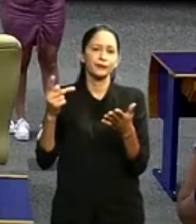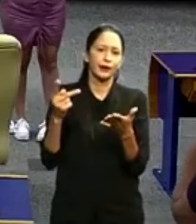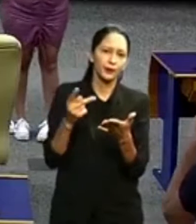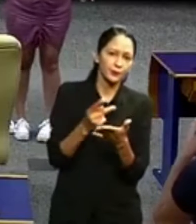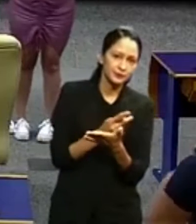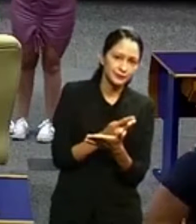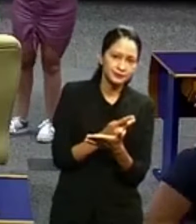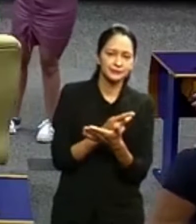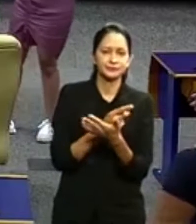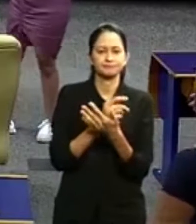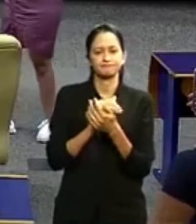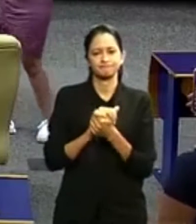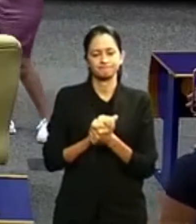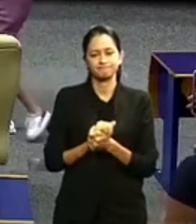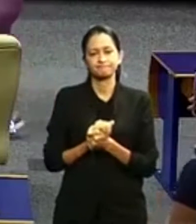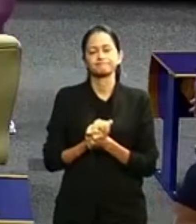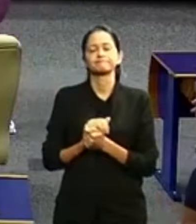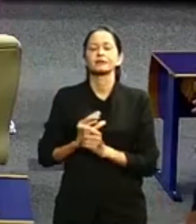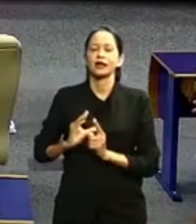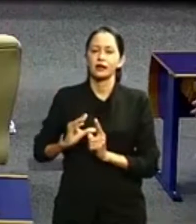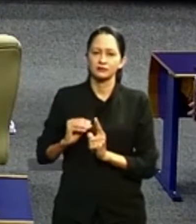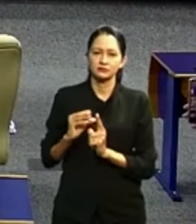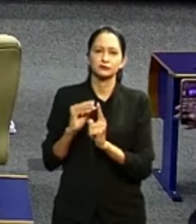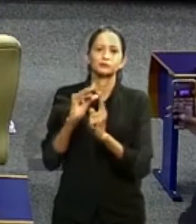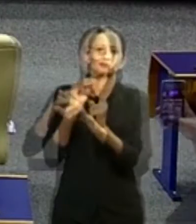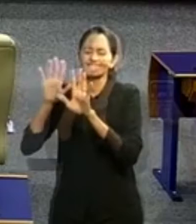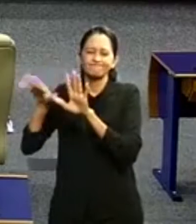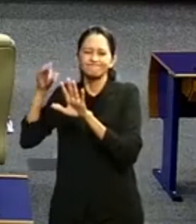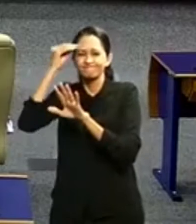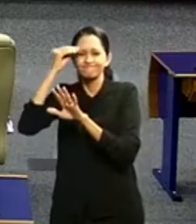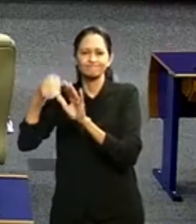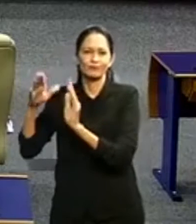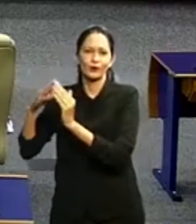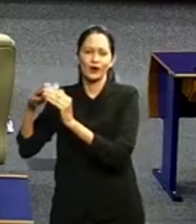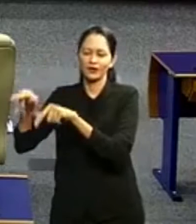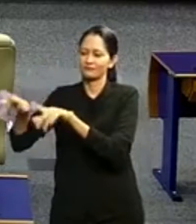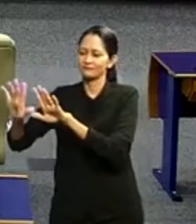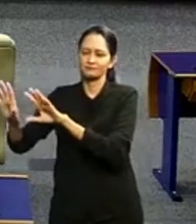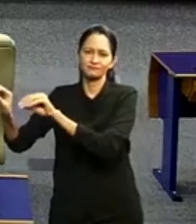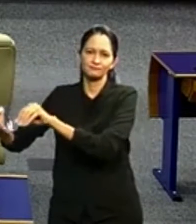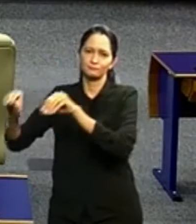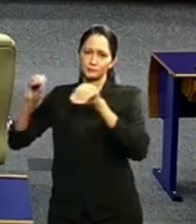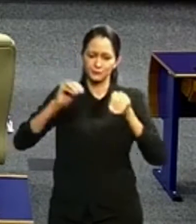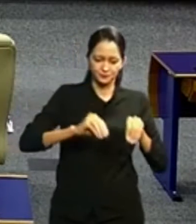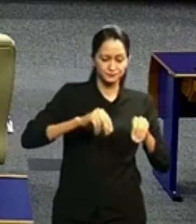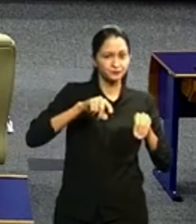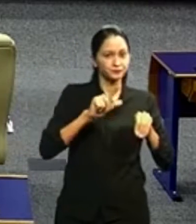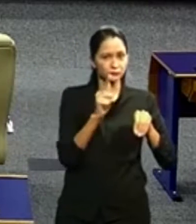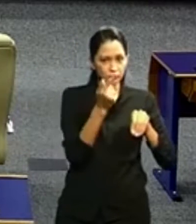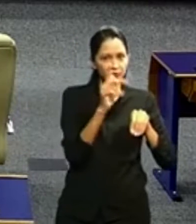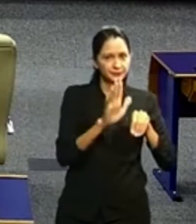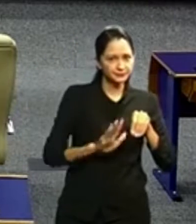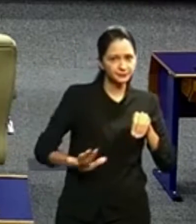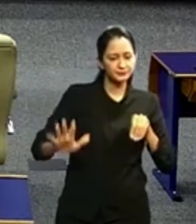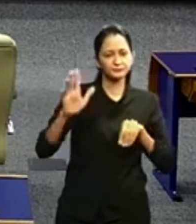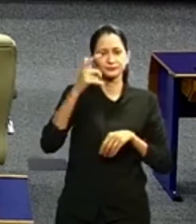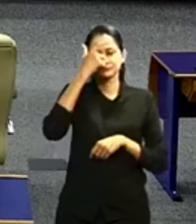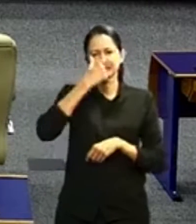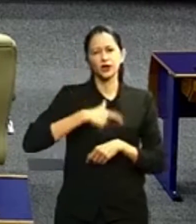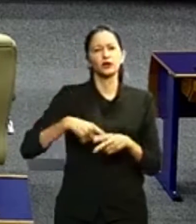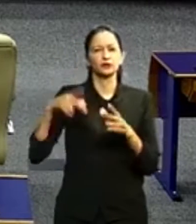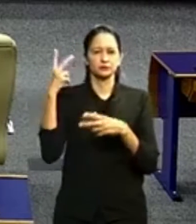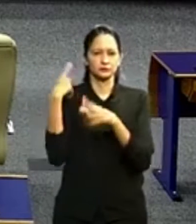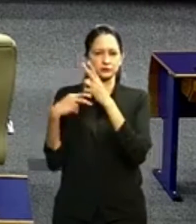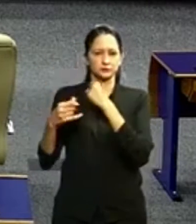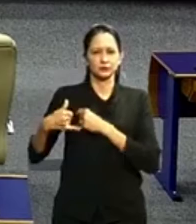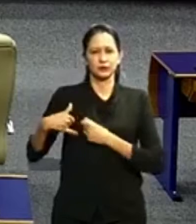podem propiciar que ocorra um assédio sexual. Chegando aqui em Goiás, adolescente, aos